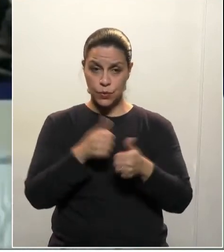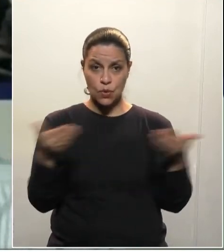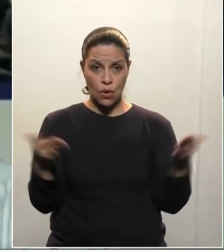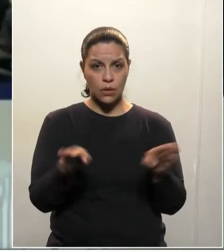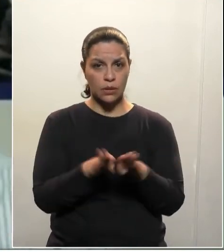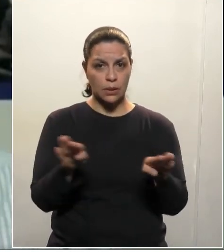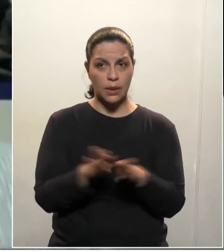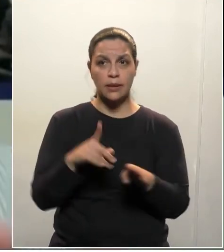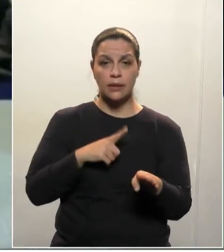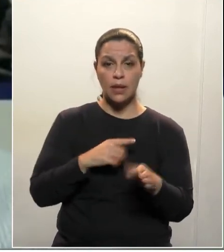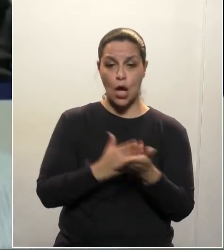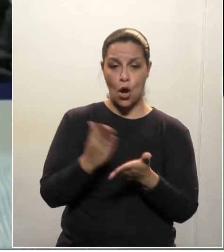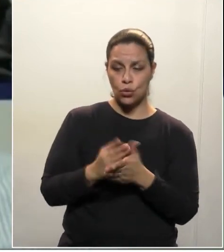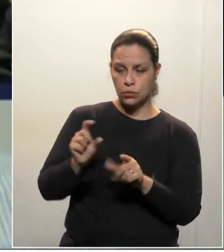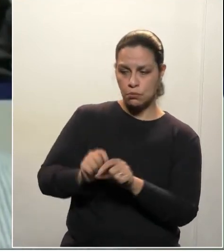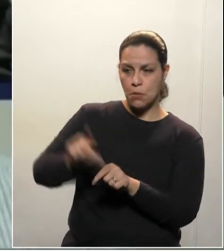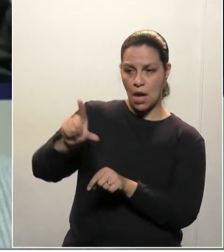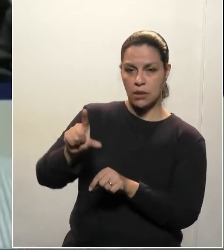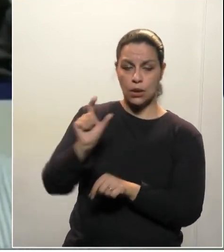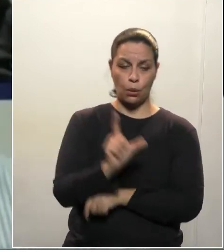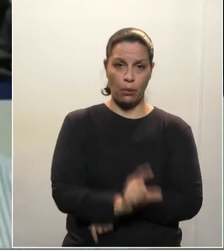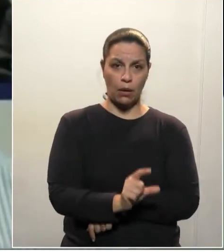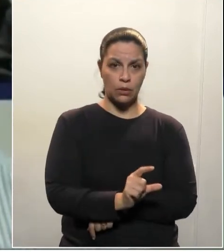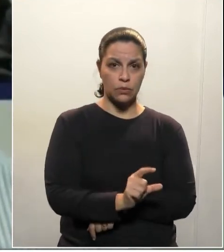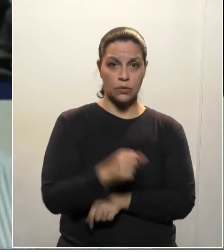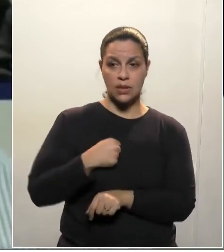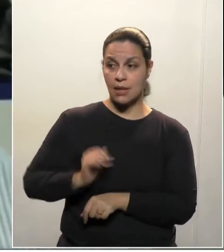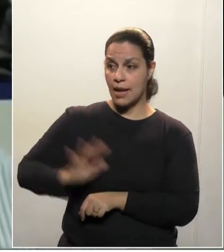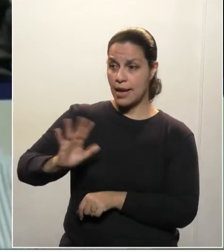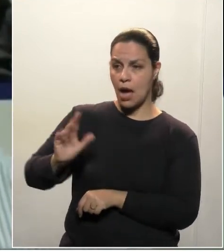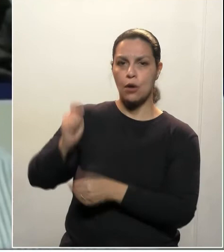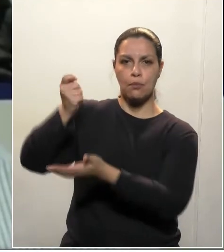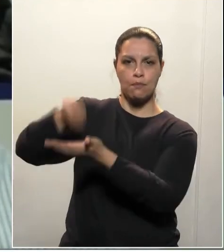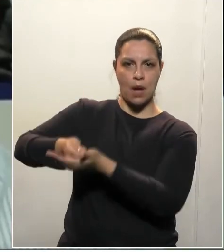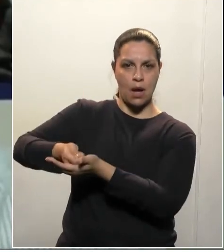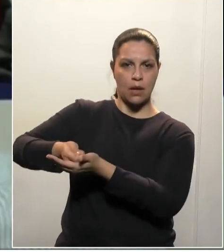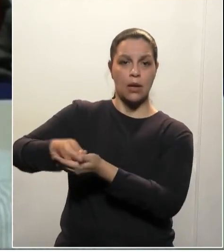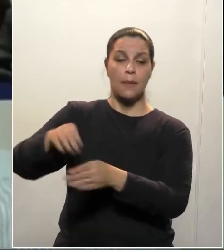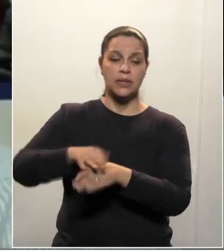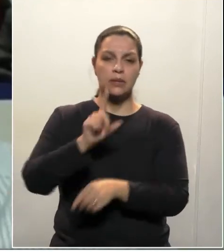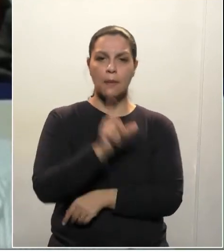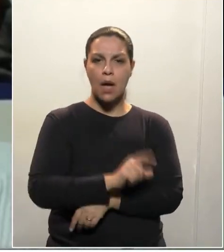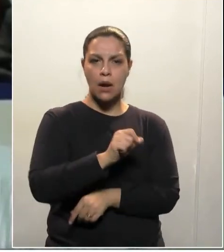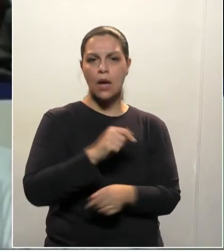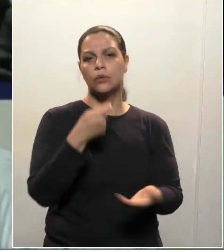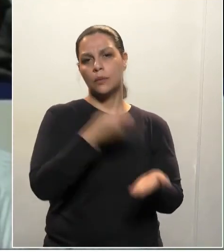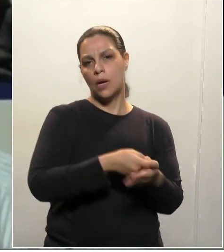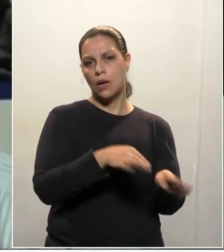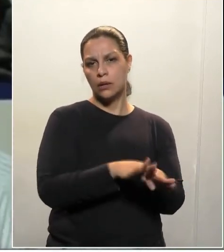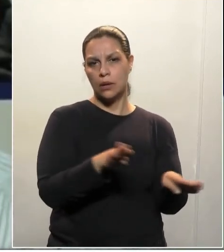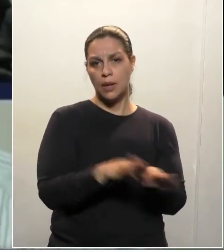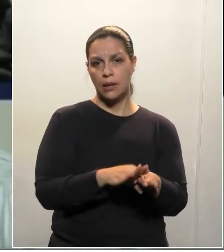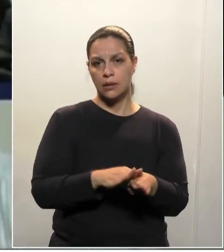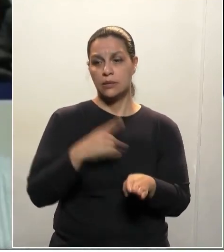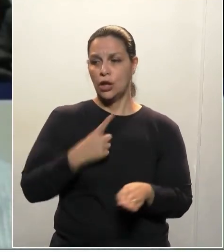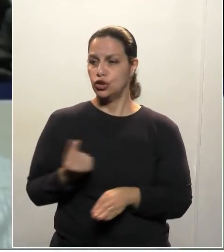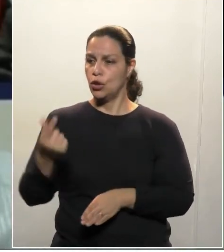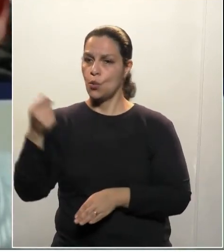para cima, mas também para baixo. Para aqueles que não podem pagar muito, possam pagar um pouco e ter acesso às